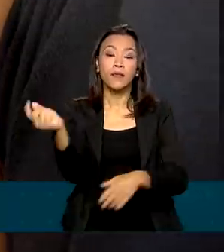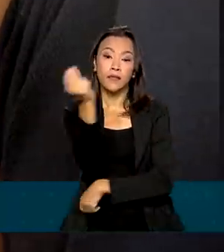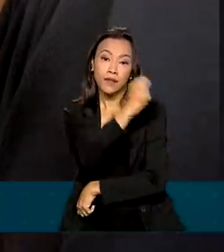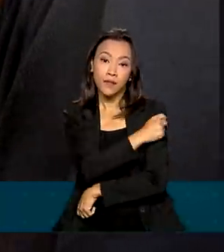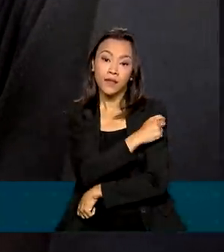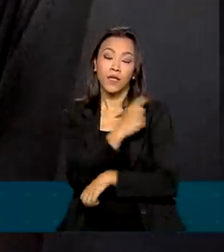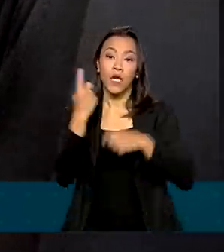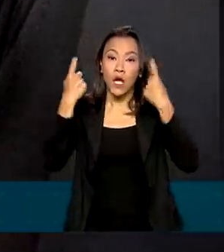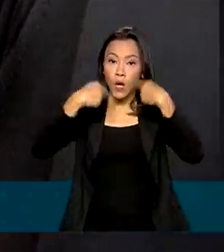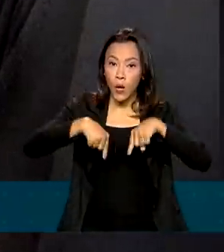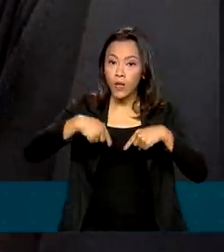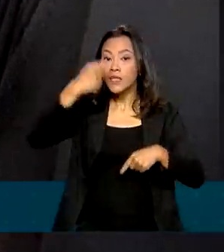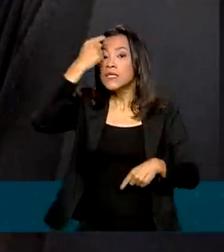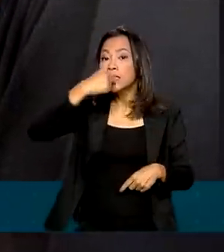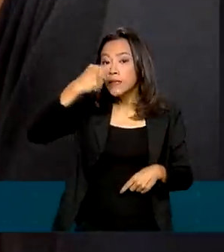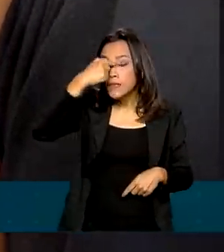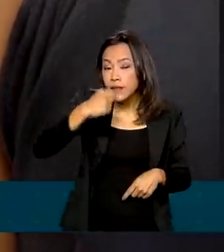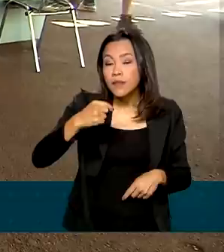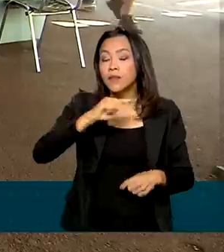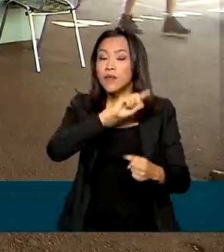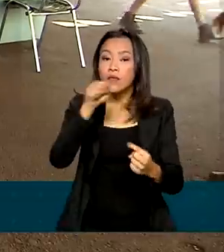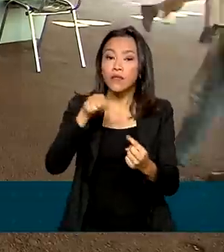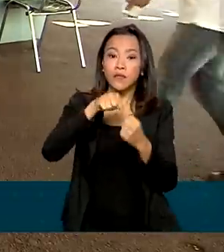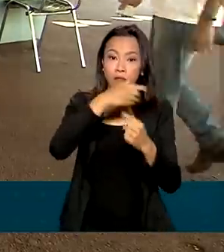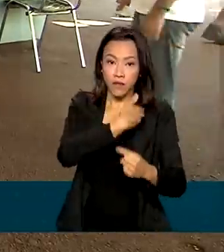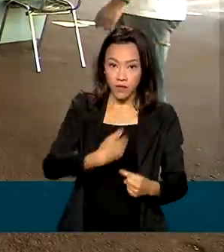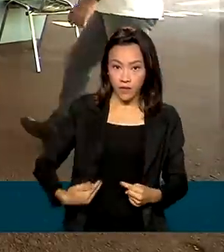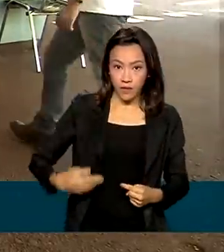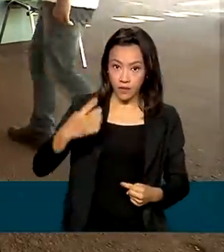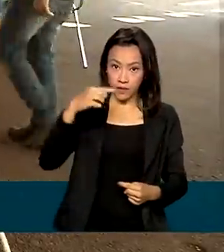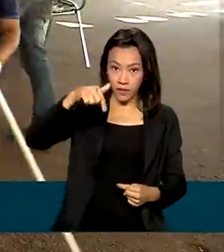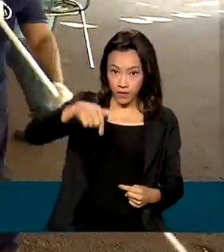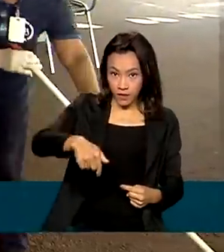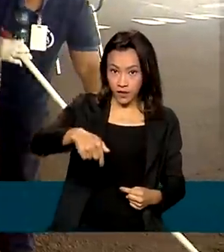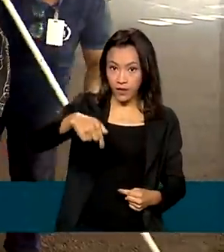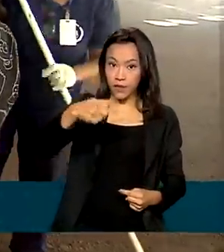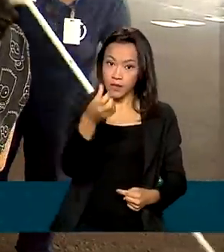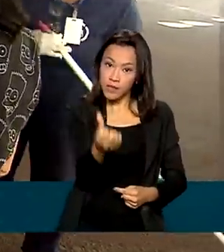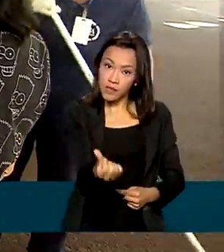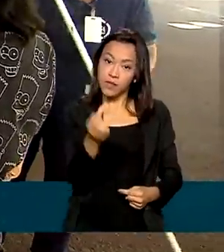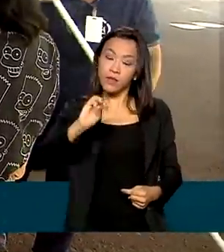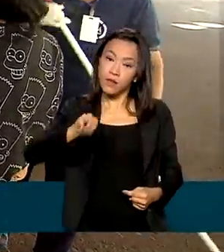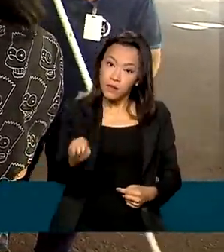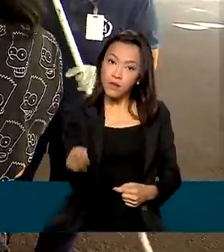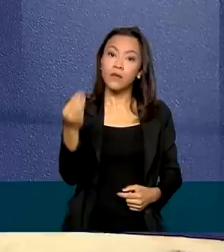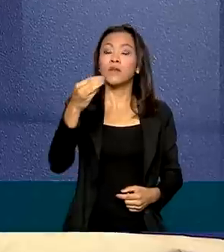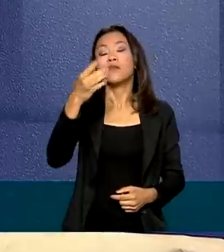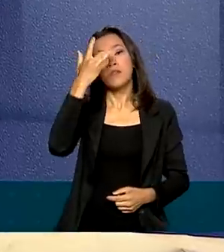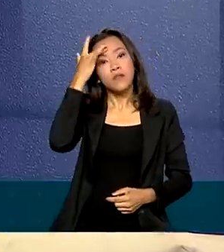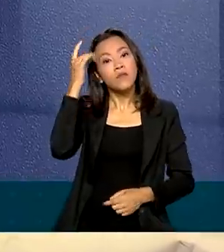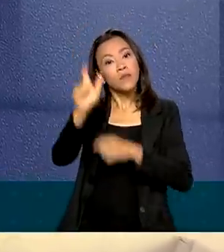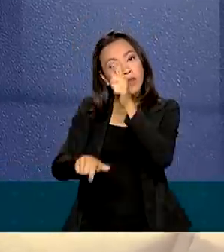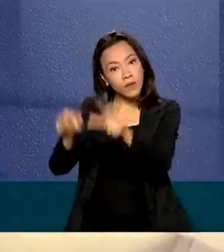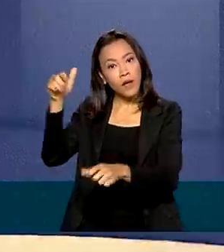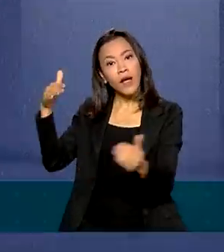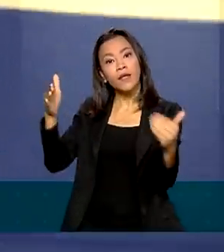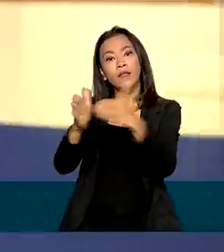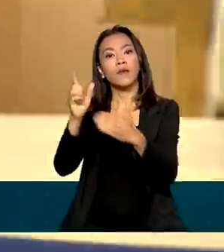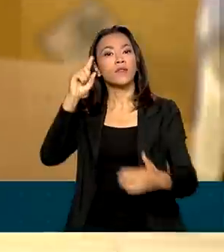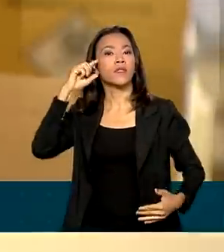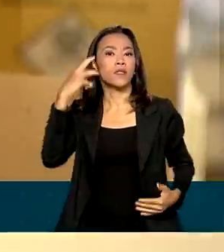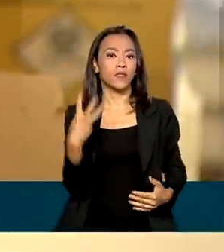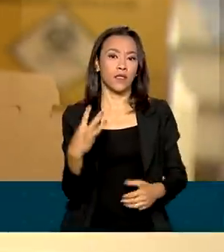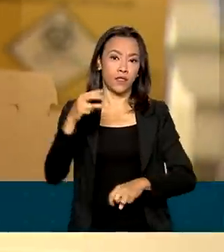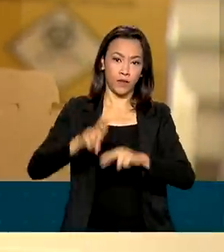influenza. A meta do governo é imunizar 76 milhões de pessoas de grupos prioritários até o dia 3 de junho. Na primeira